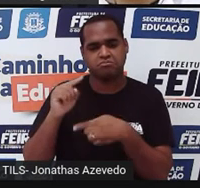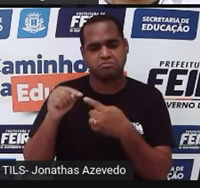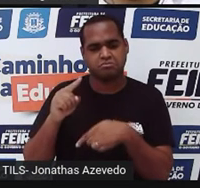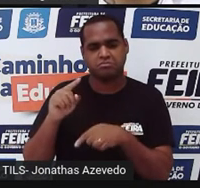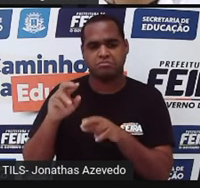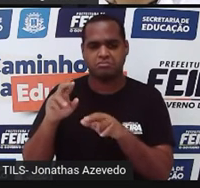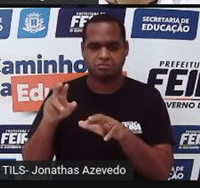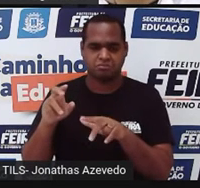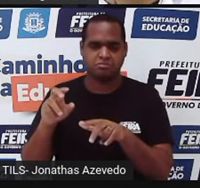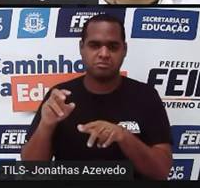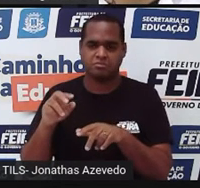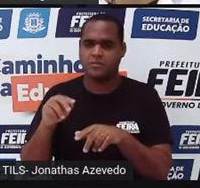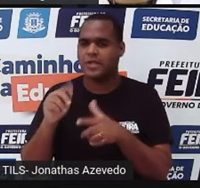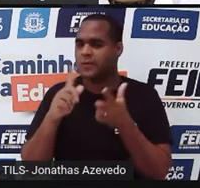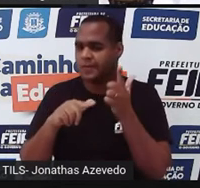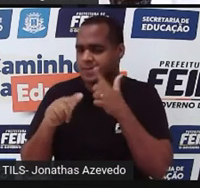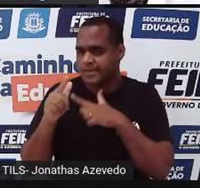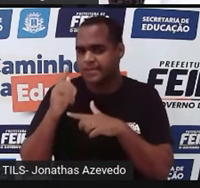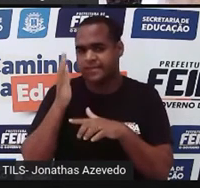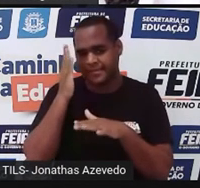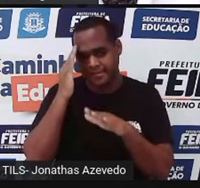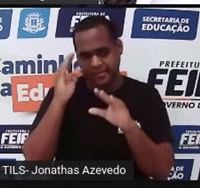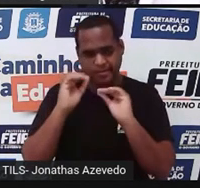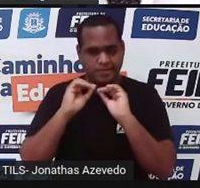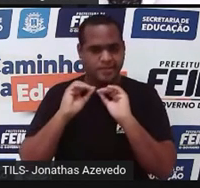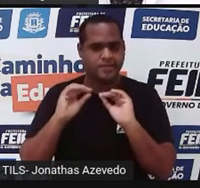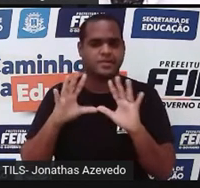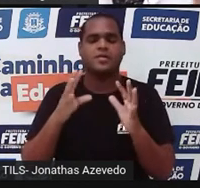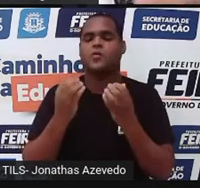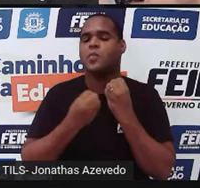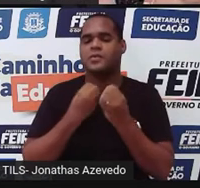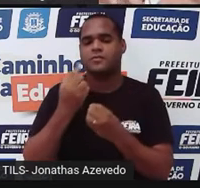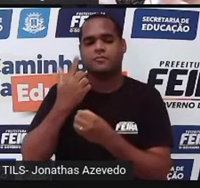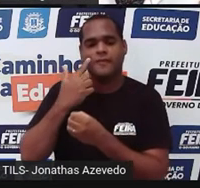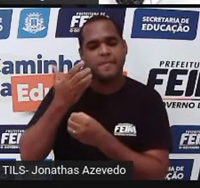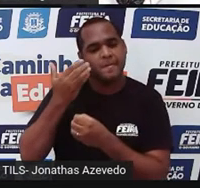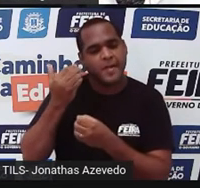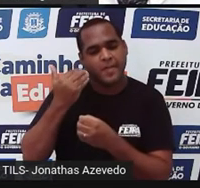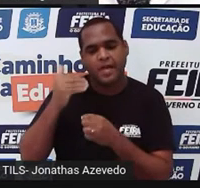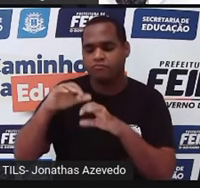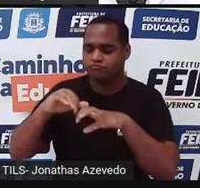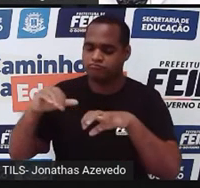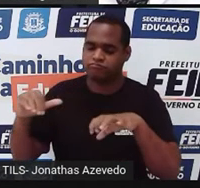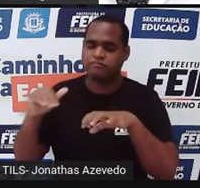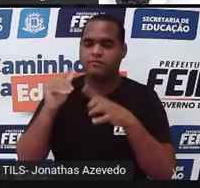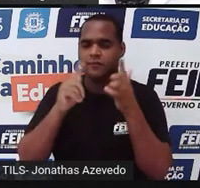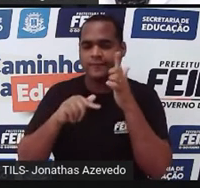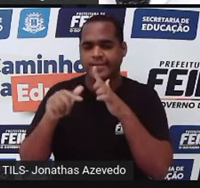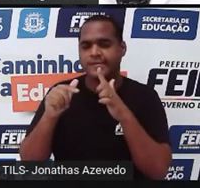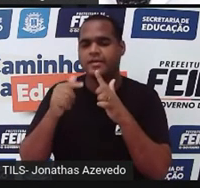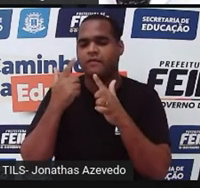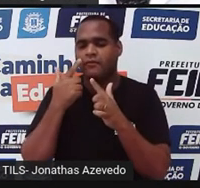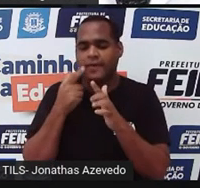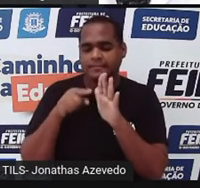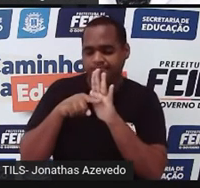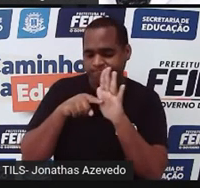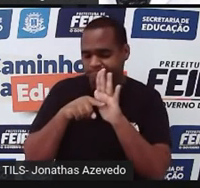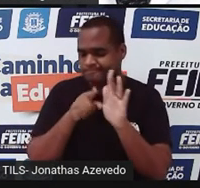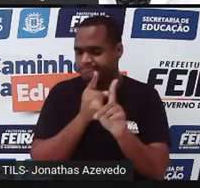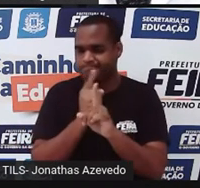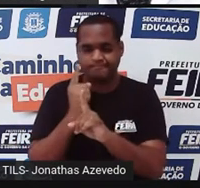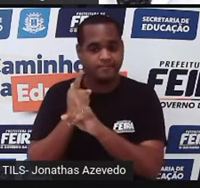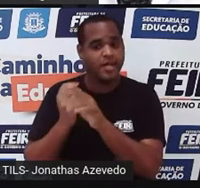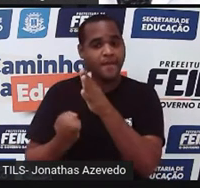mas são figuras que a gente consegue também fazer outra decomposição, outra separação, para poder aparecer os